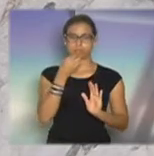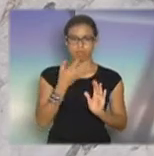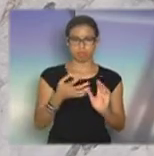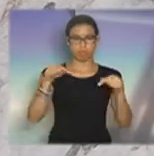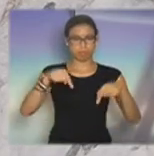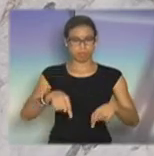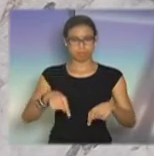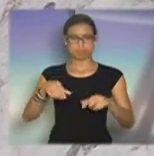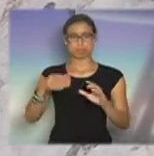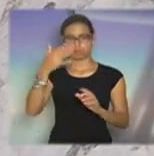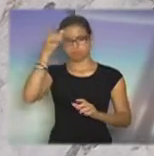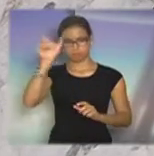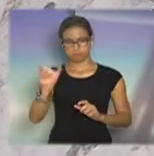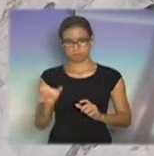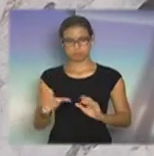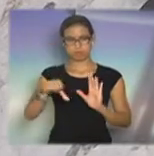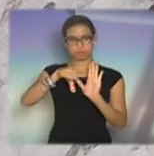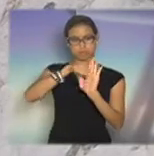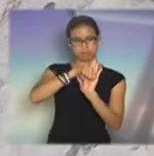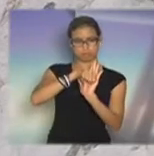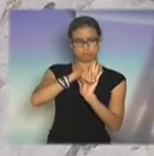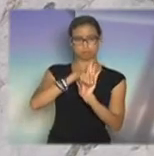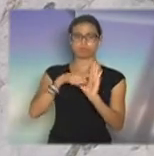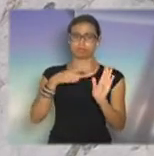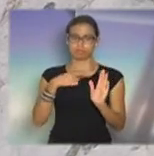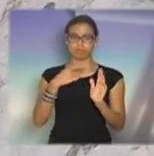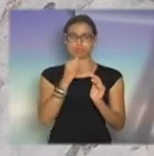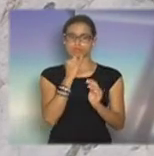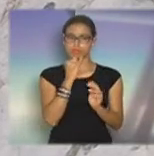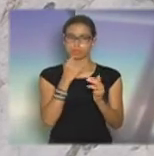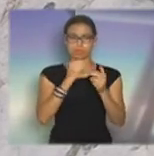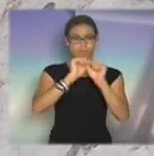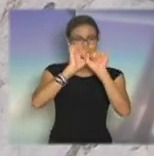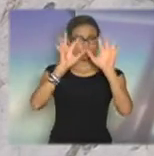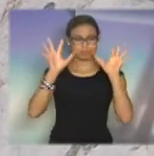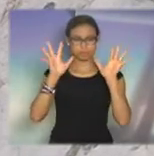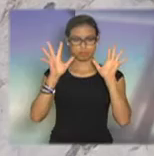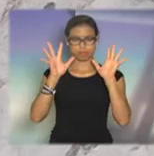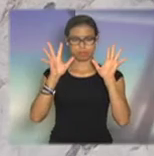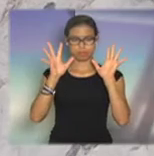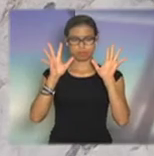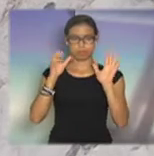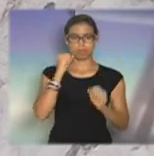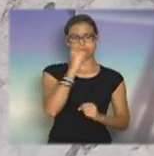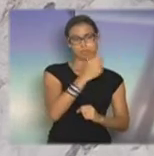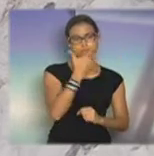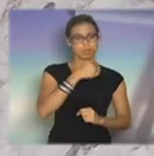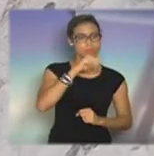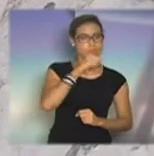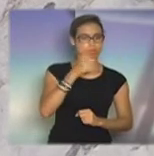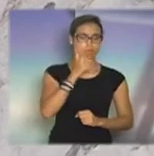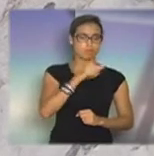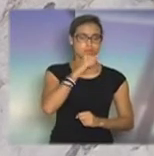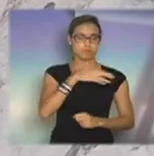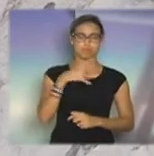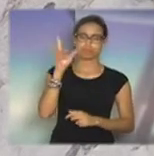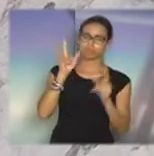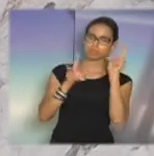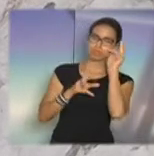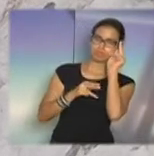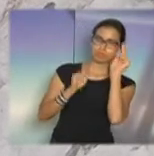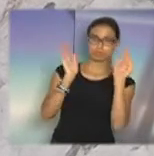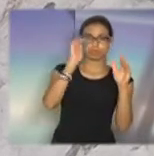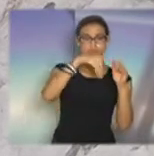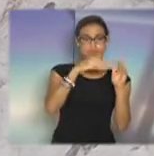Aqui, o criminoso. Nós temos exemplos típicos e claros. Mata pai e mãe, dormindo, dentro de